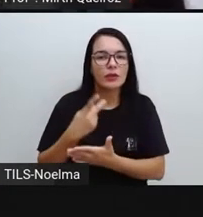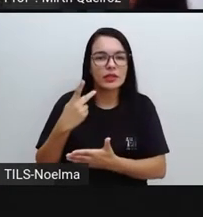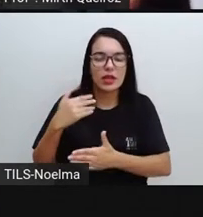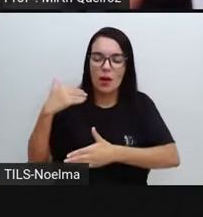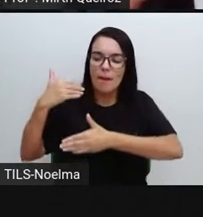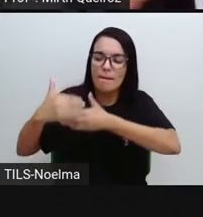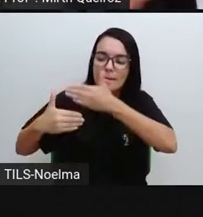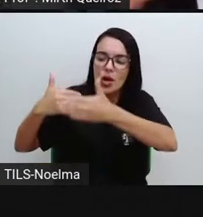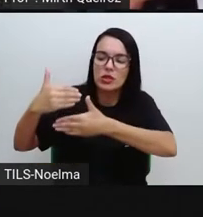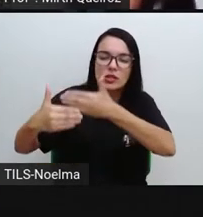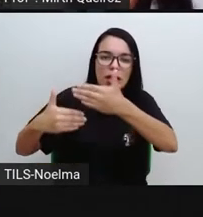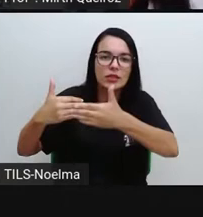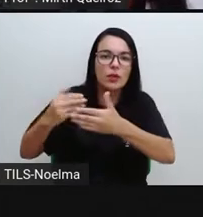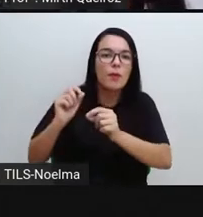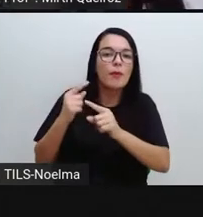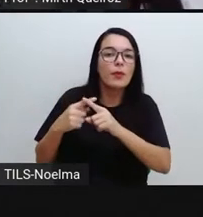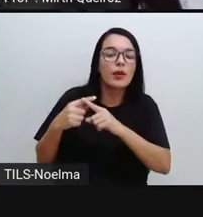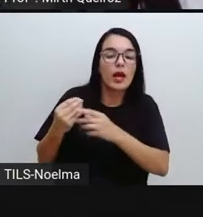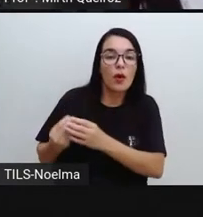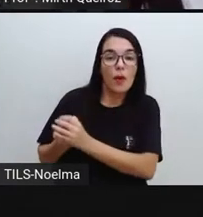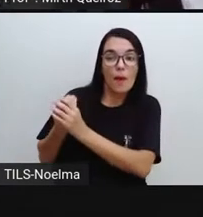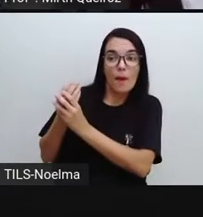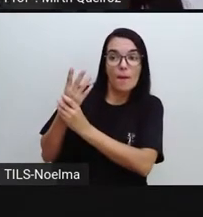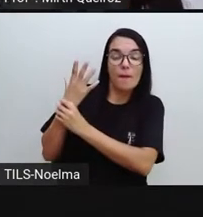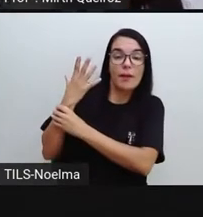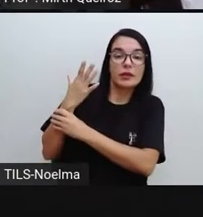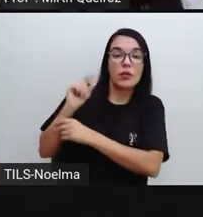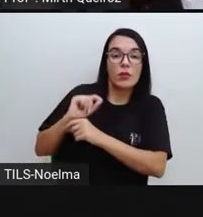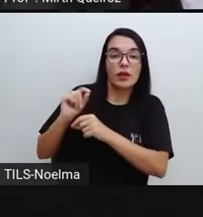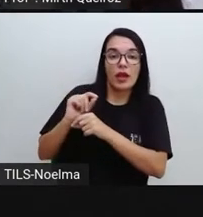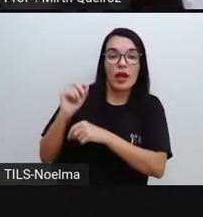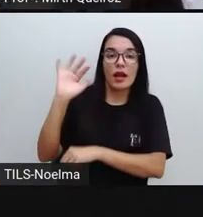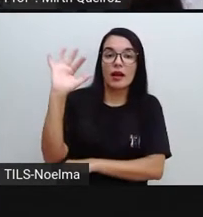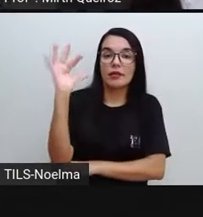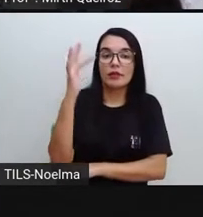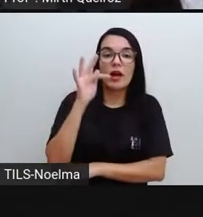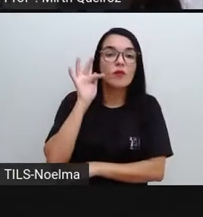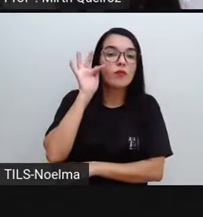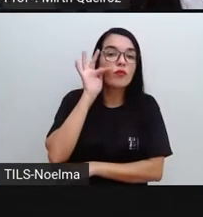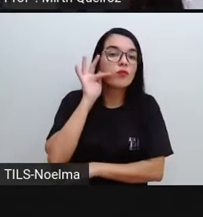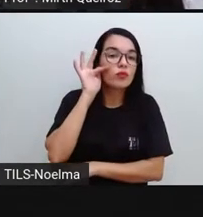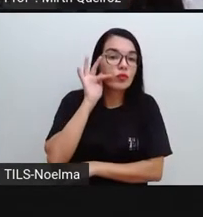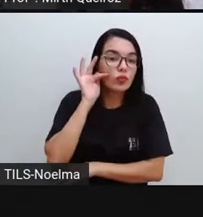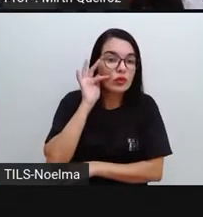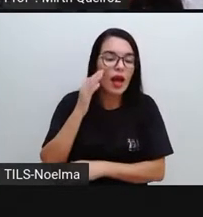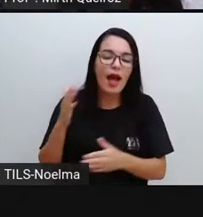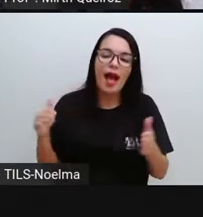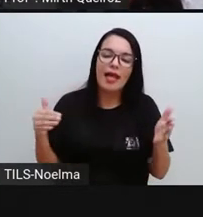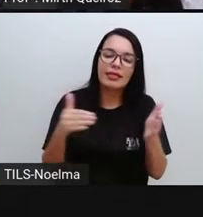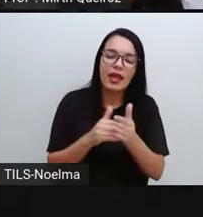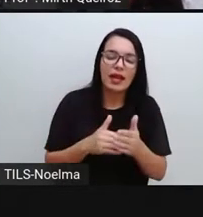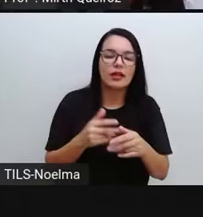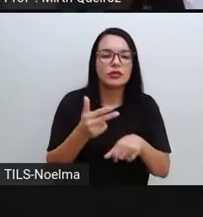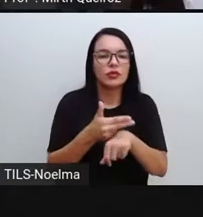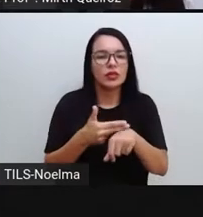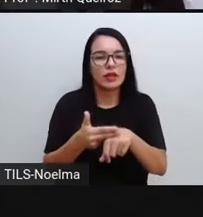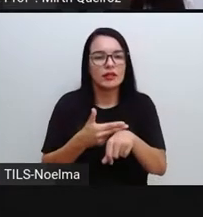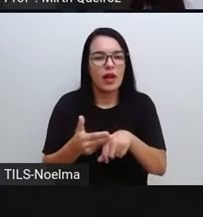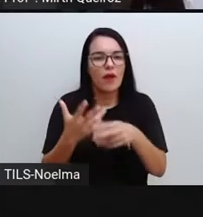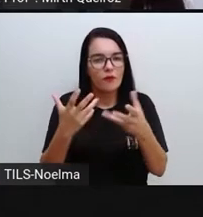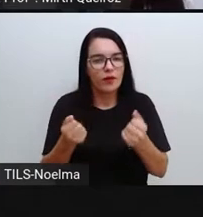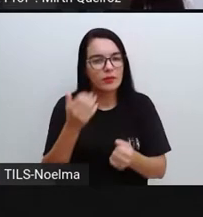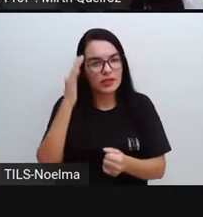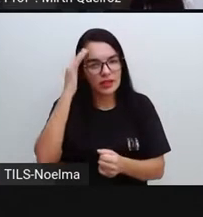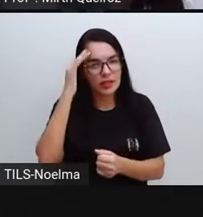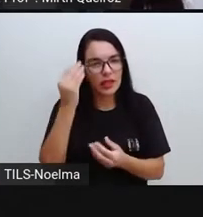Começando lá no cacau até se ter esse produto final, que é o chocolate. A gente vai entender um pouquinho aí como é que